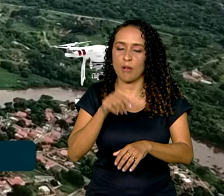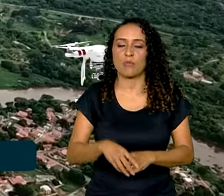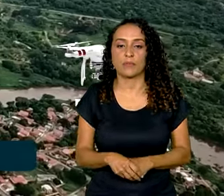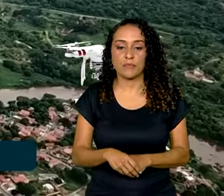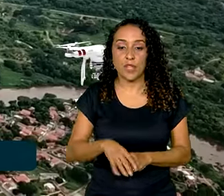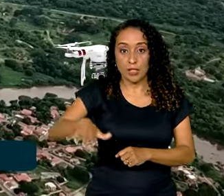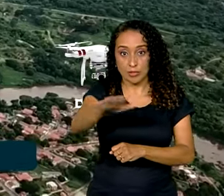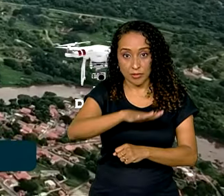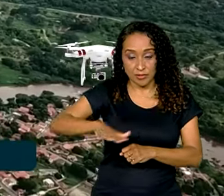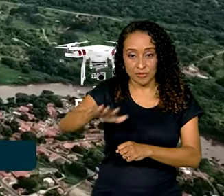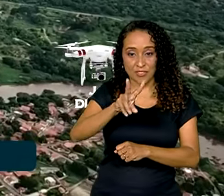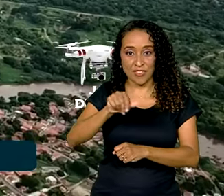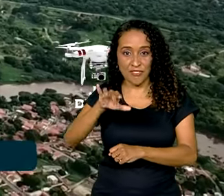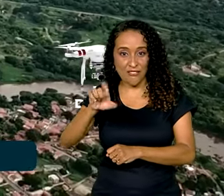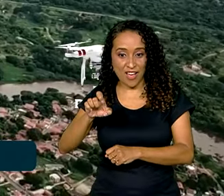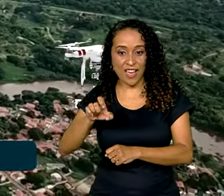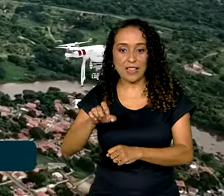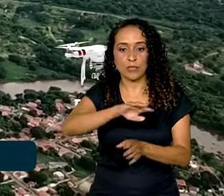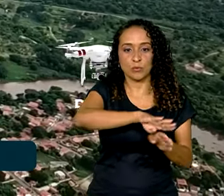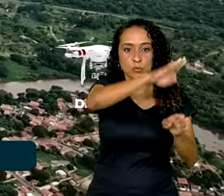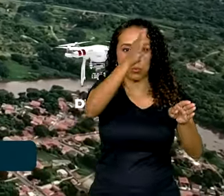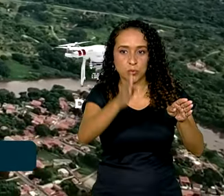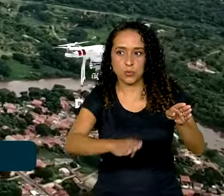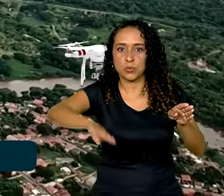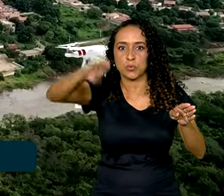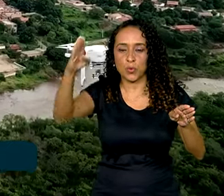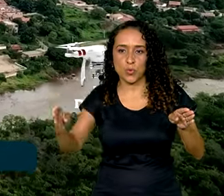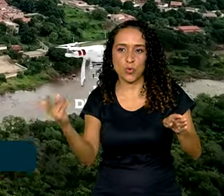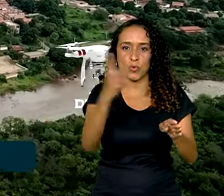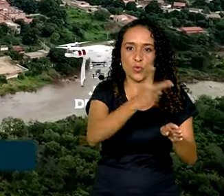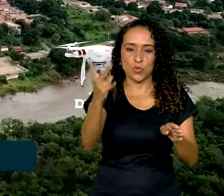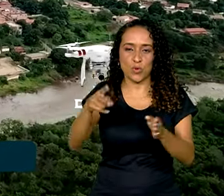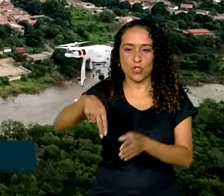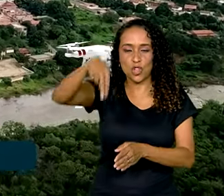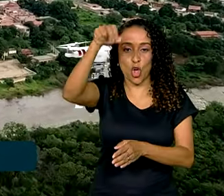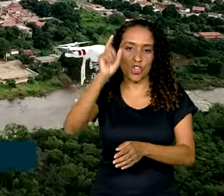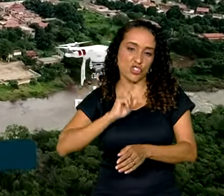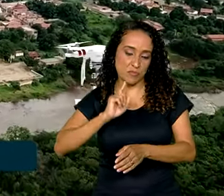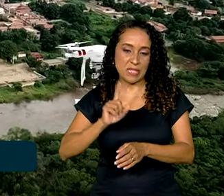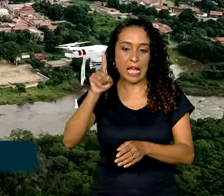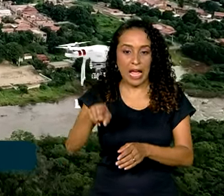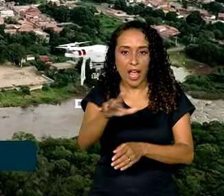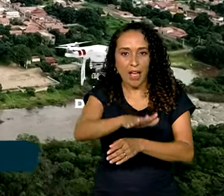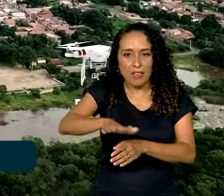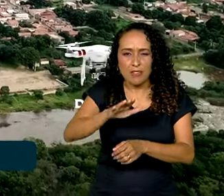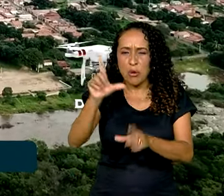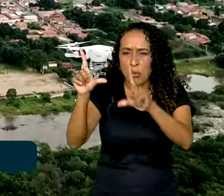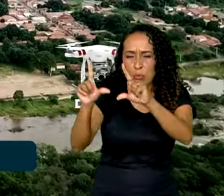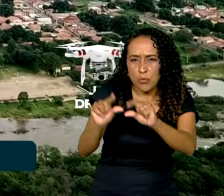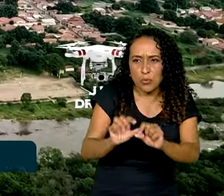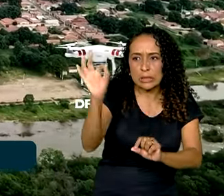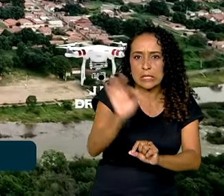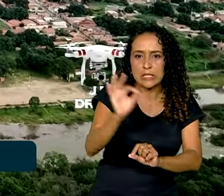O Vale do Gectaí, localizado entre as Serras do Espinhaço e da Onça, no norte de Minas Gerais, é uma das regiões com o menor